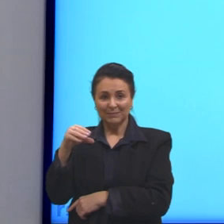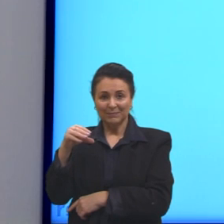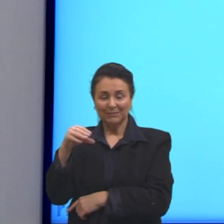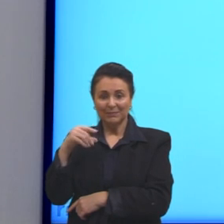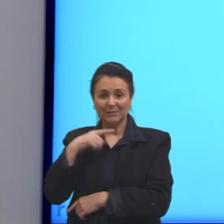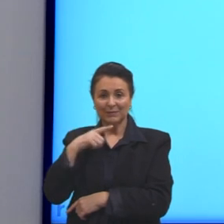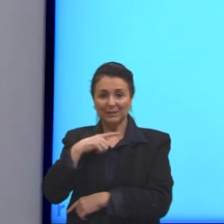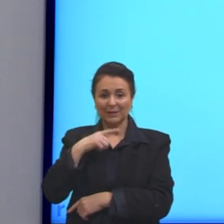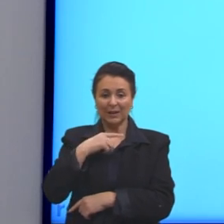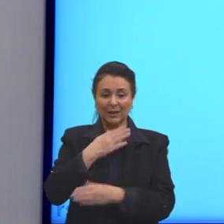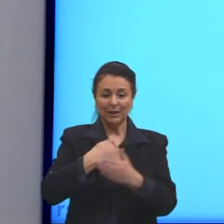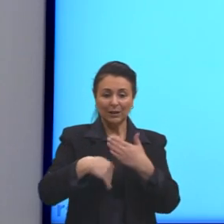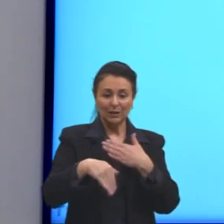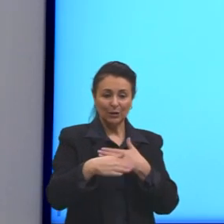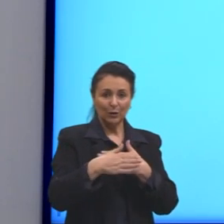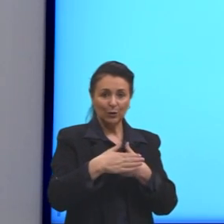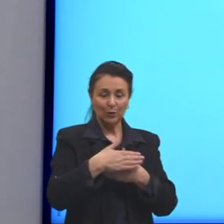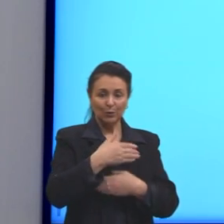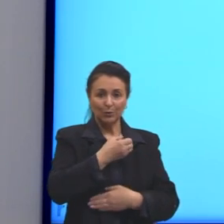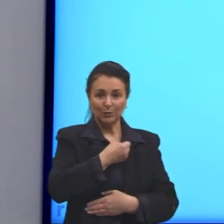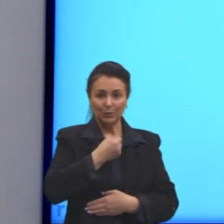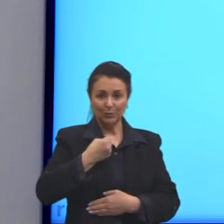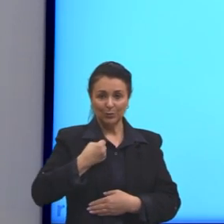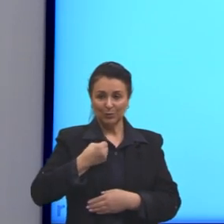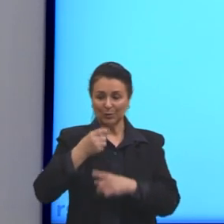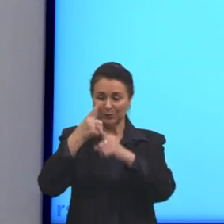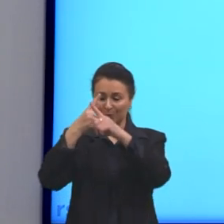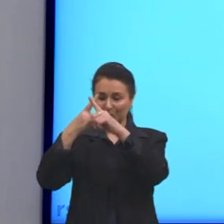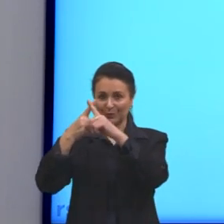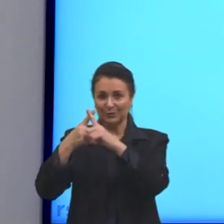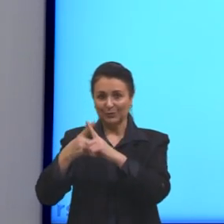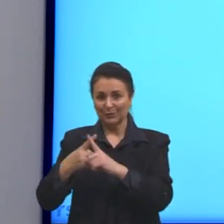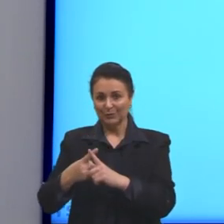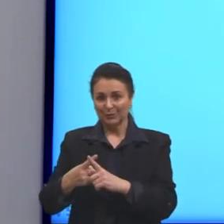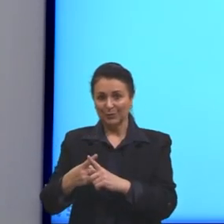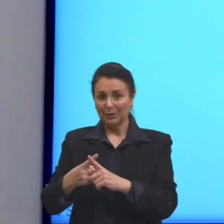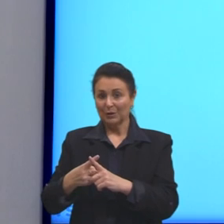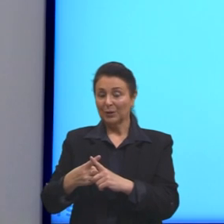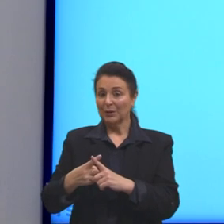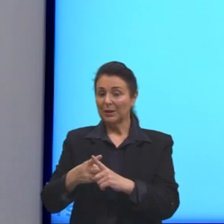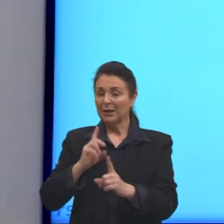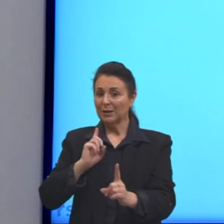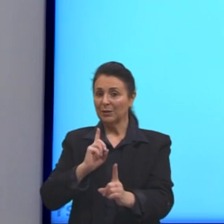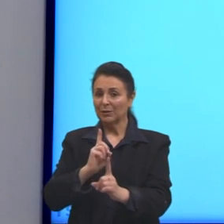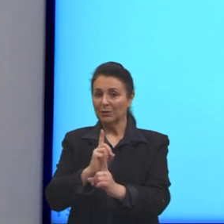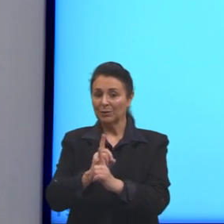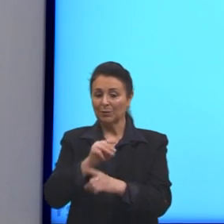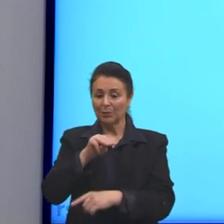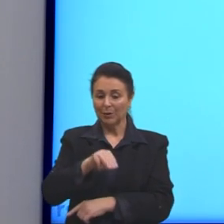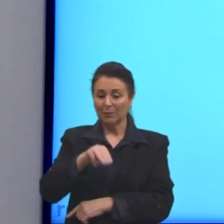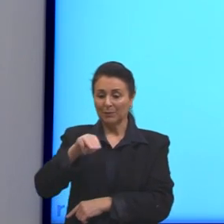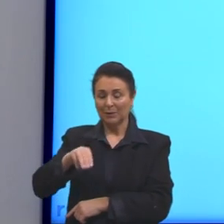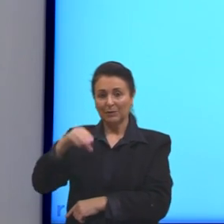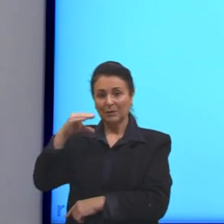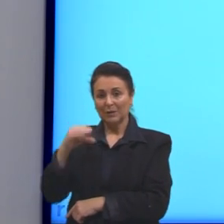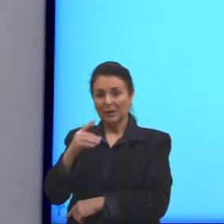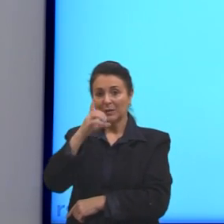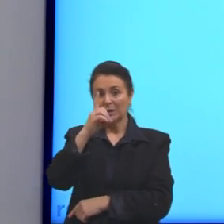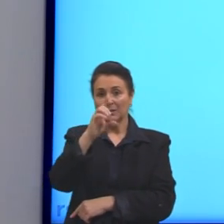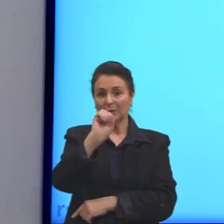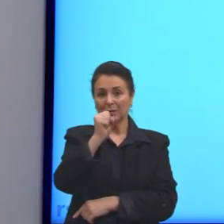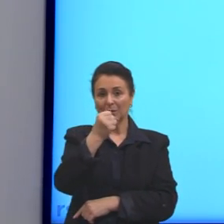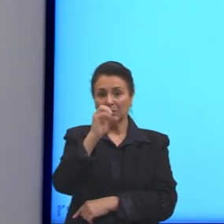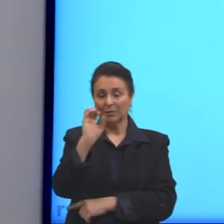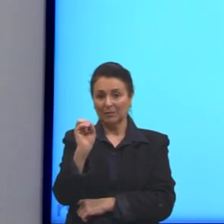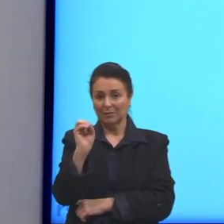entre todos aqueles fatores que nós tínhamos. Nesse caso, então, o mínimo múltiplo comum é o 180.